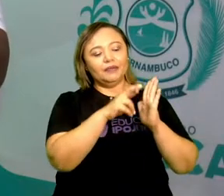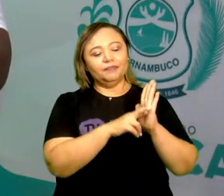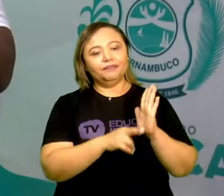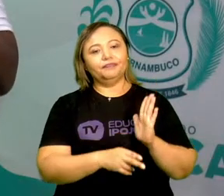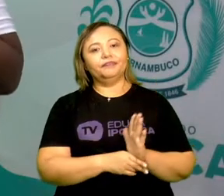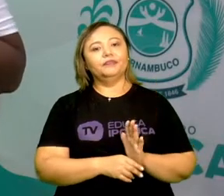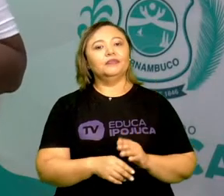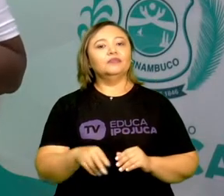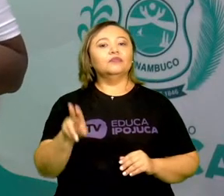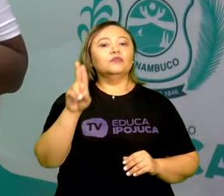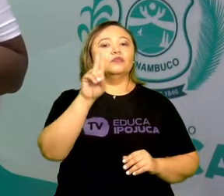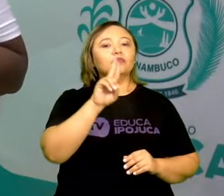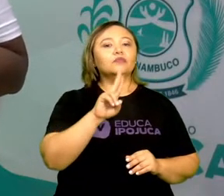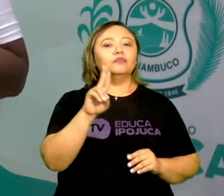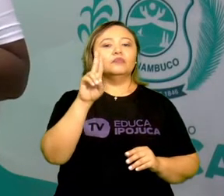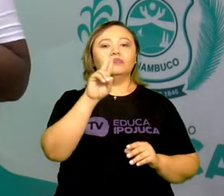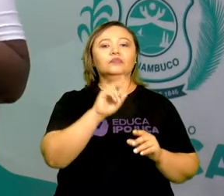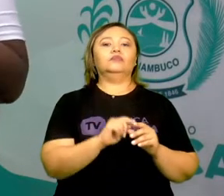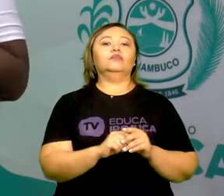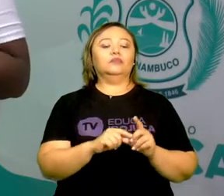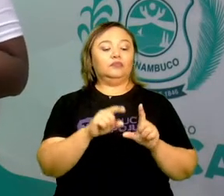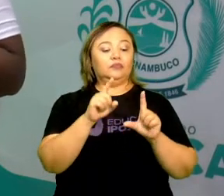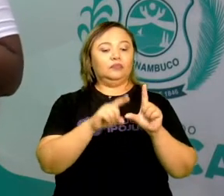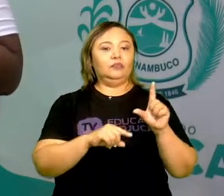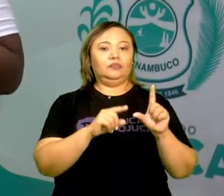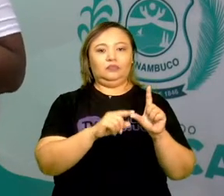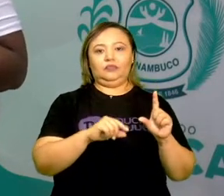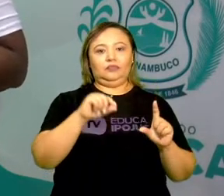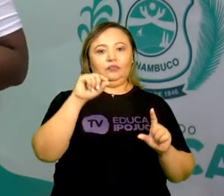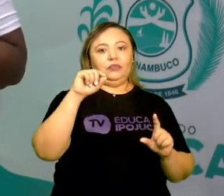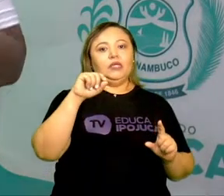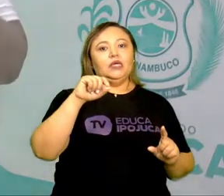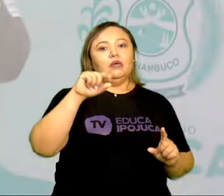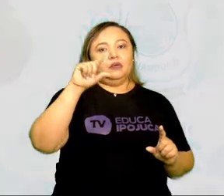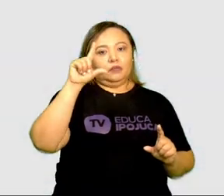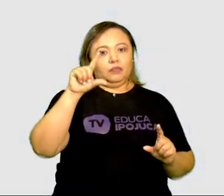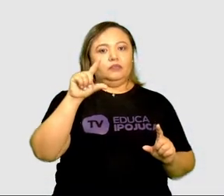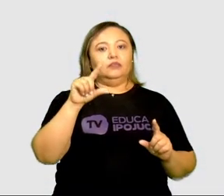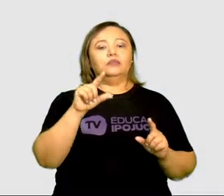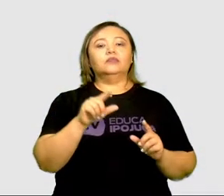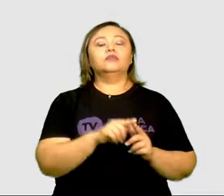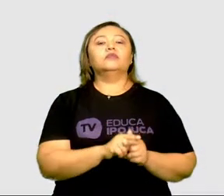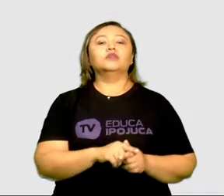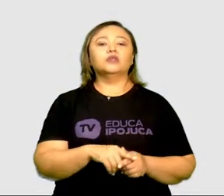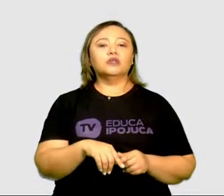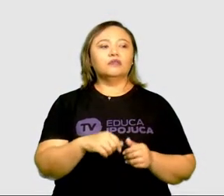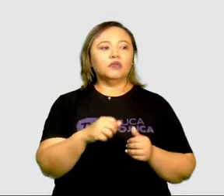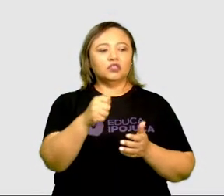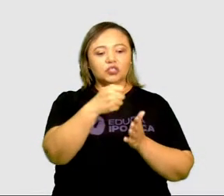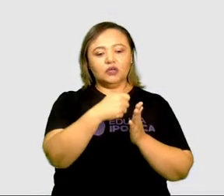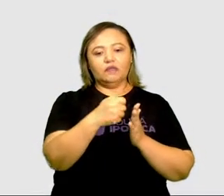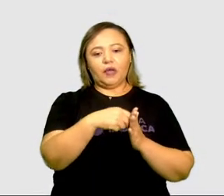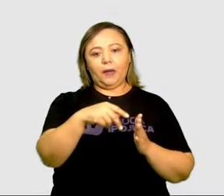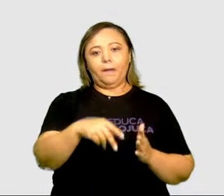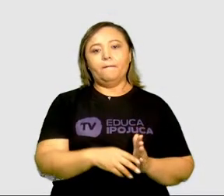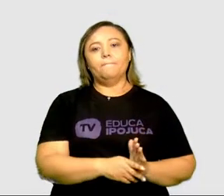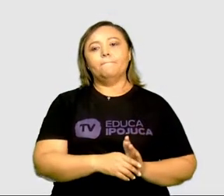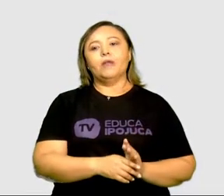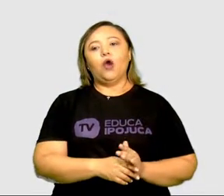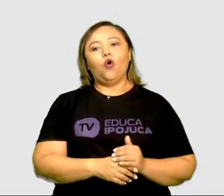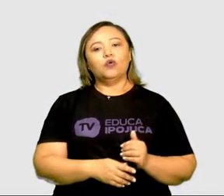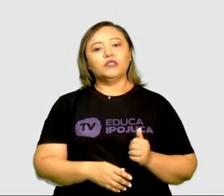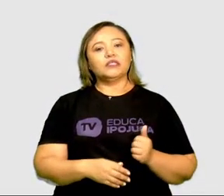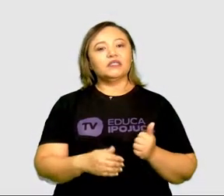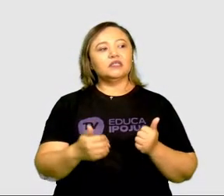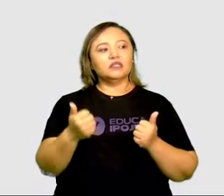Usamos também a letra maiúscula para escrever substantivos próprios. Ou